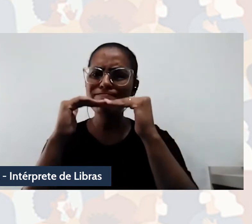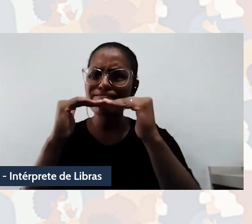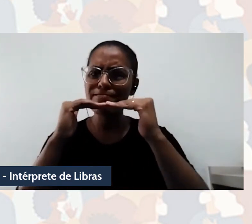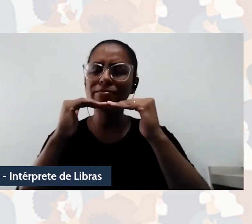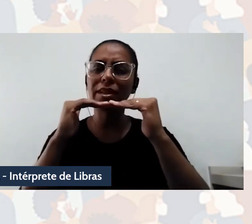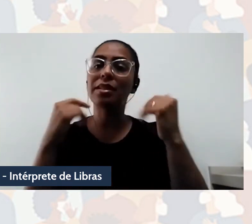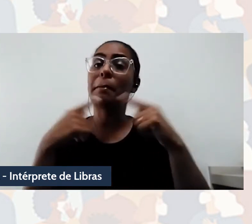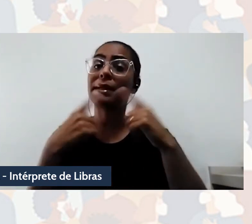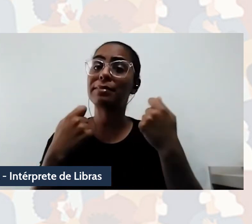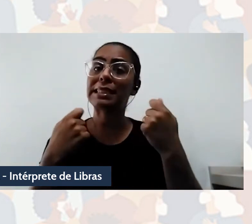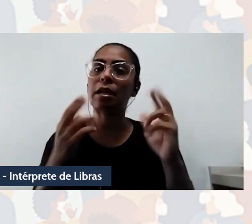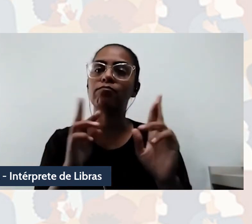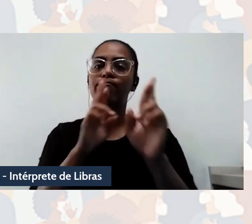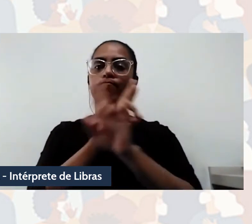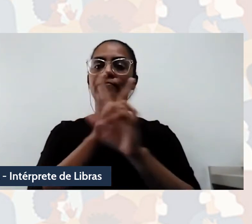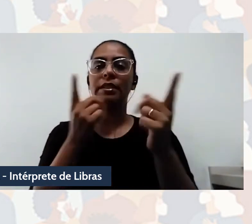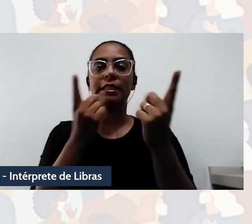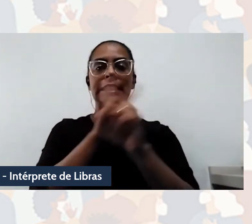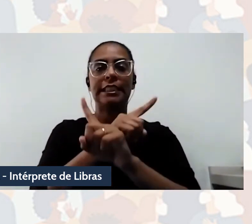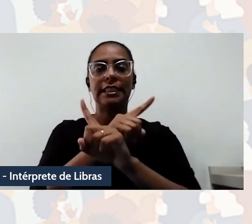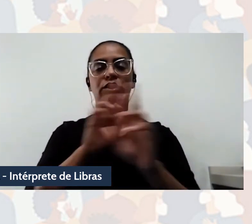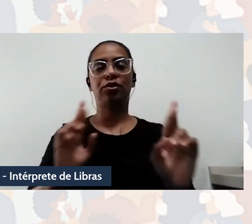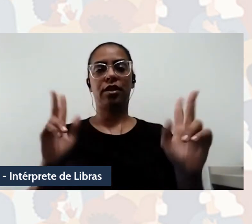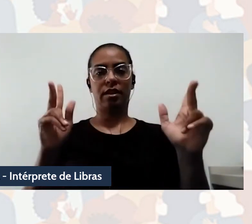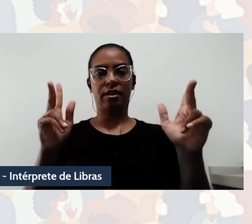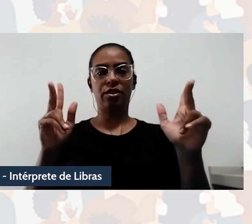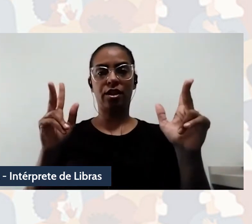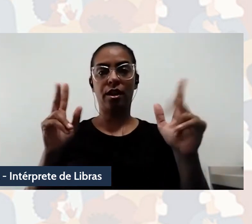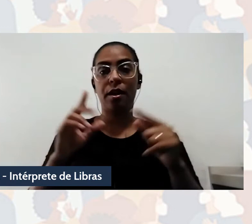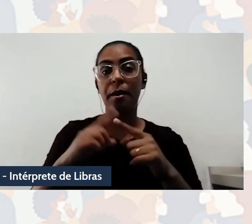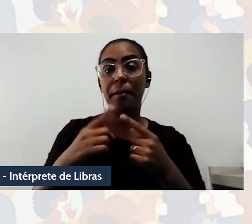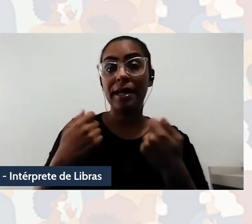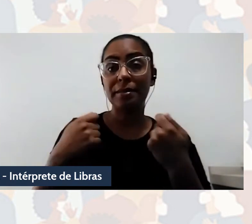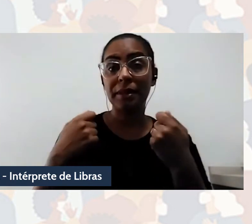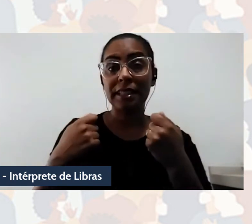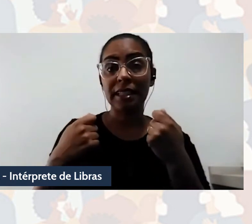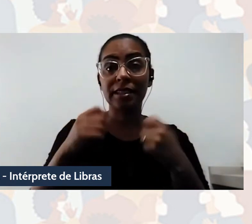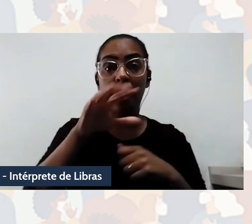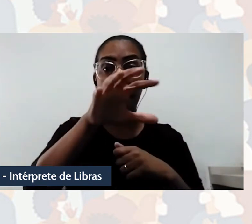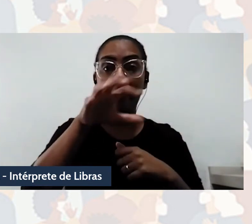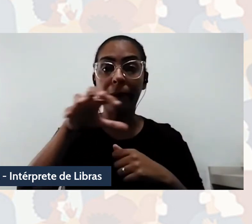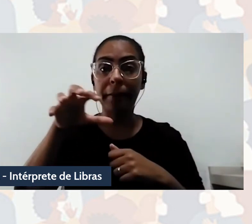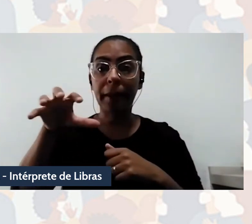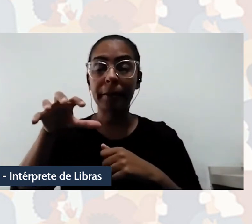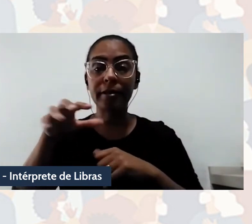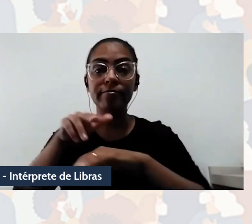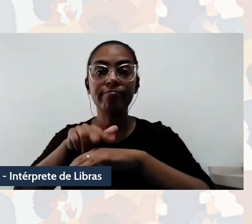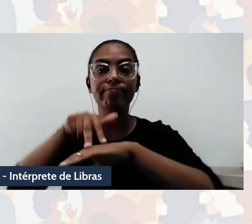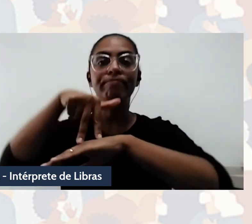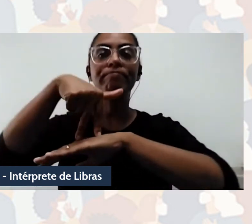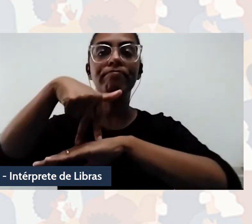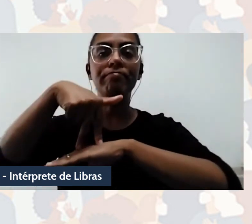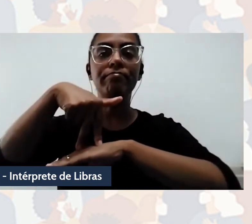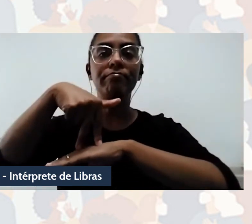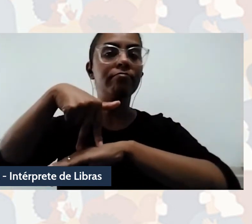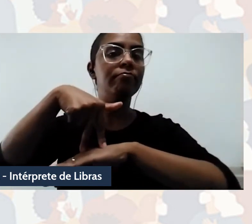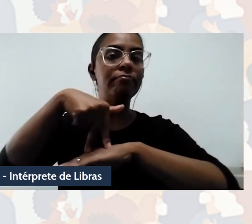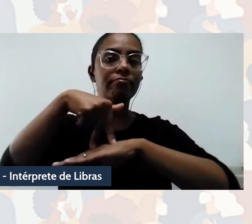desenham uma cartografia a outra em que demandam a inversão do lugar de fala, legitimando esse lugar de forma